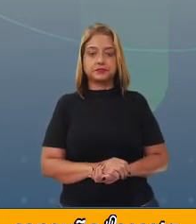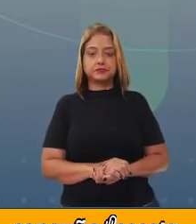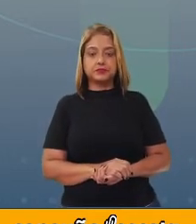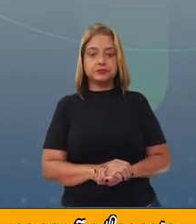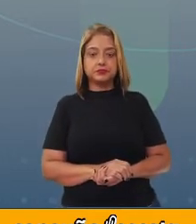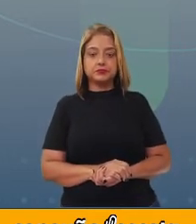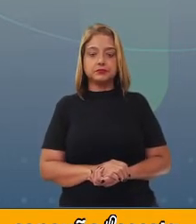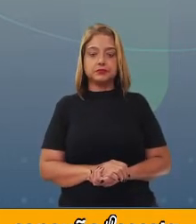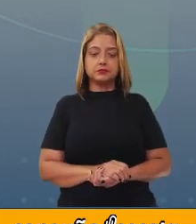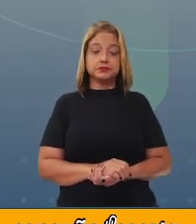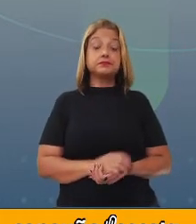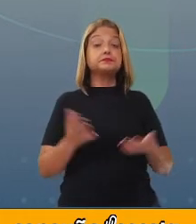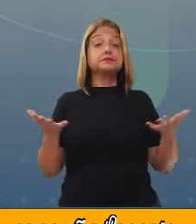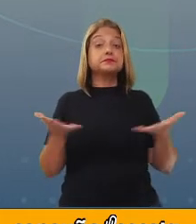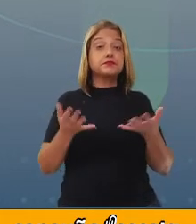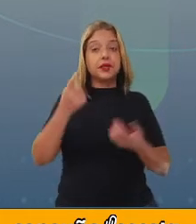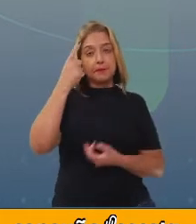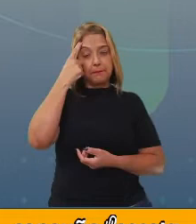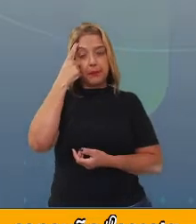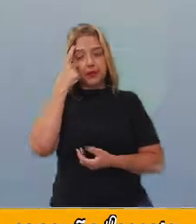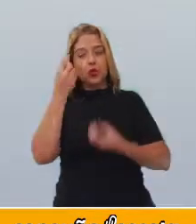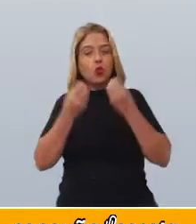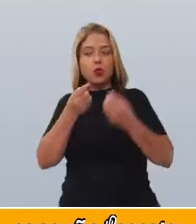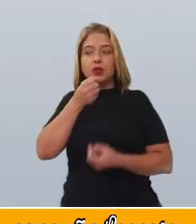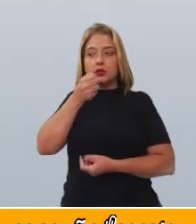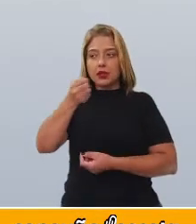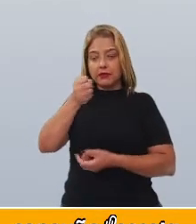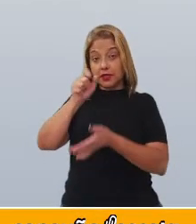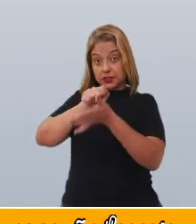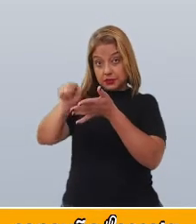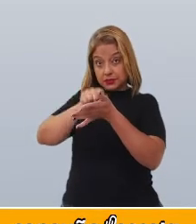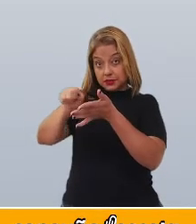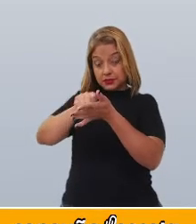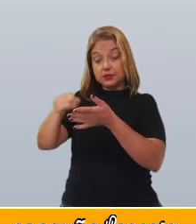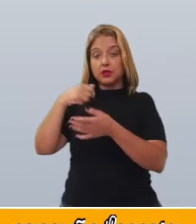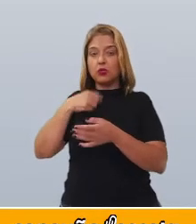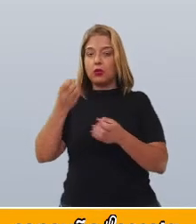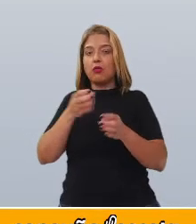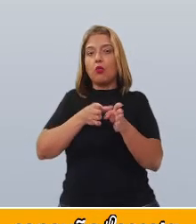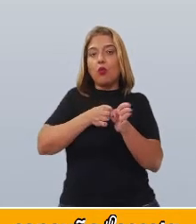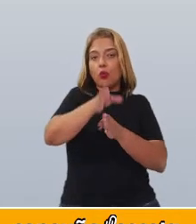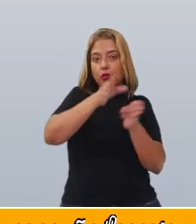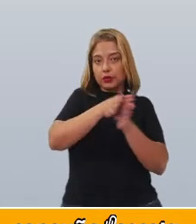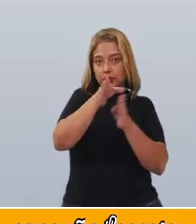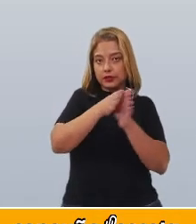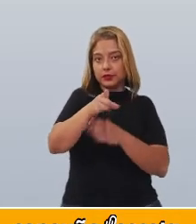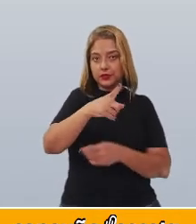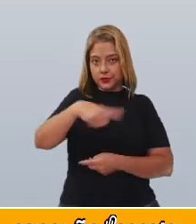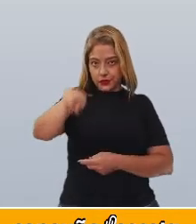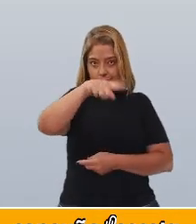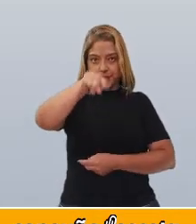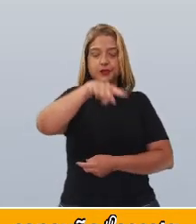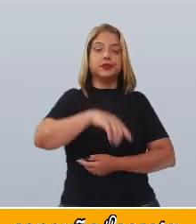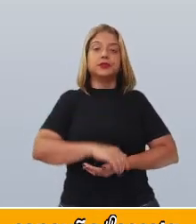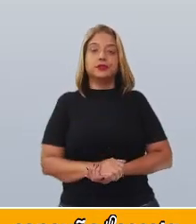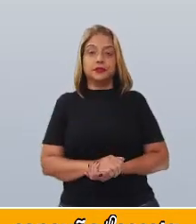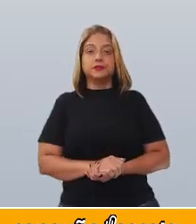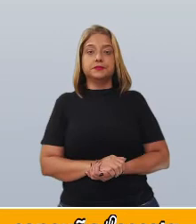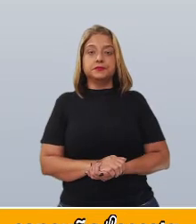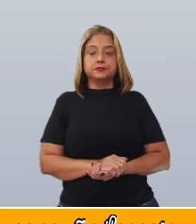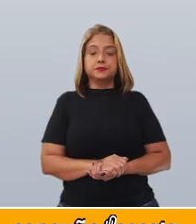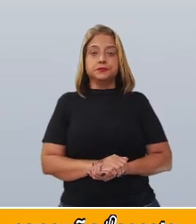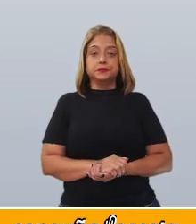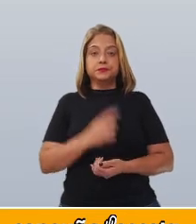Ainda, pensando na entrevista escrita, eu tenho algumas orientações aqui para te dar. Quanto aos